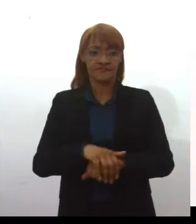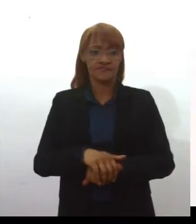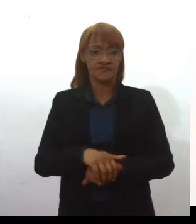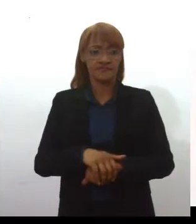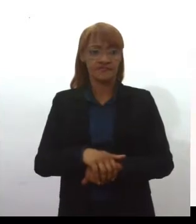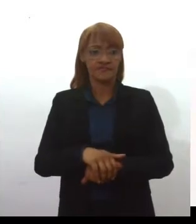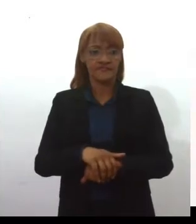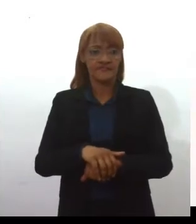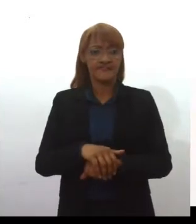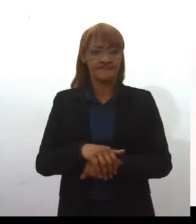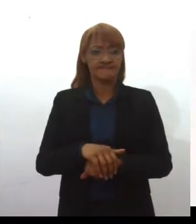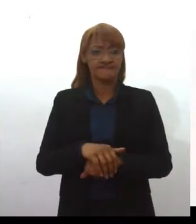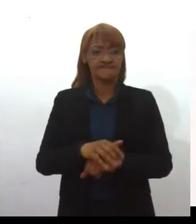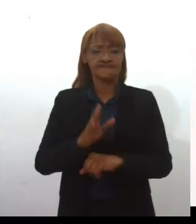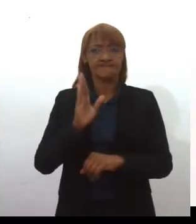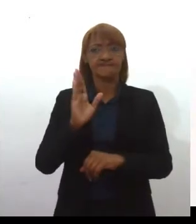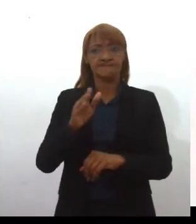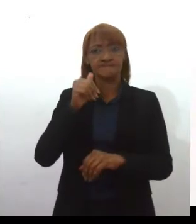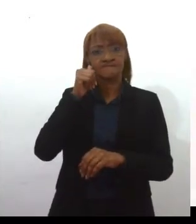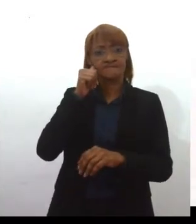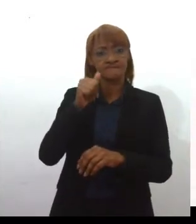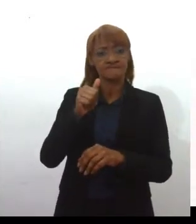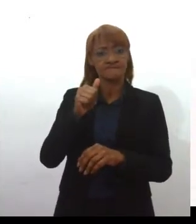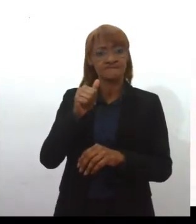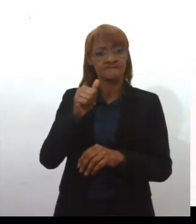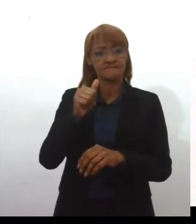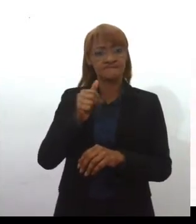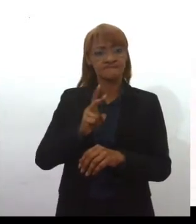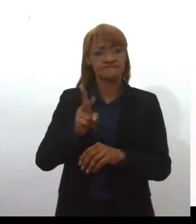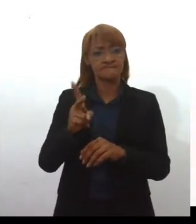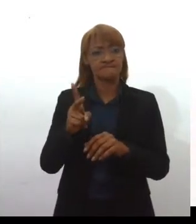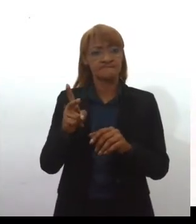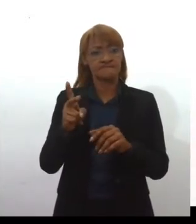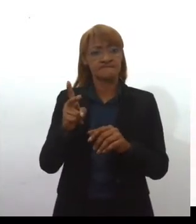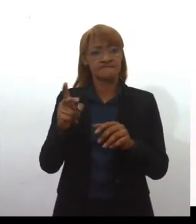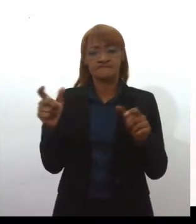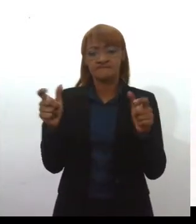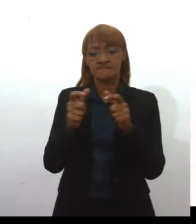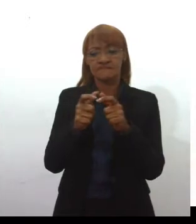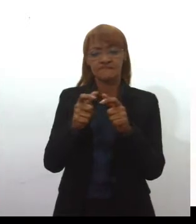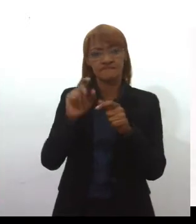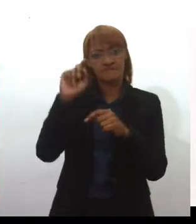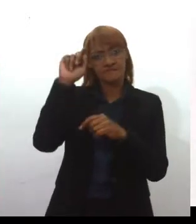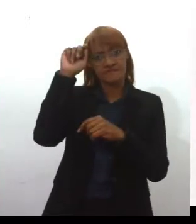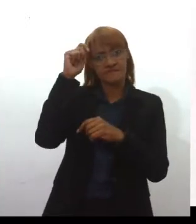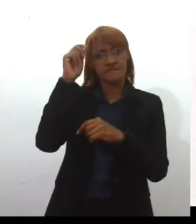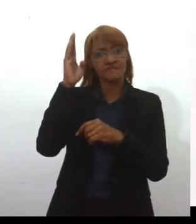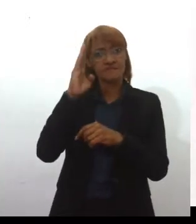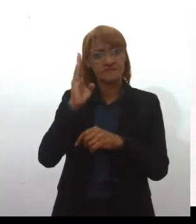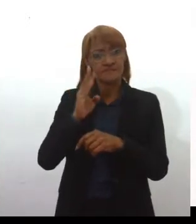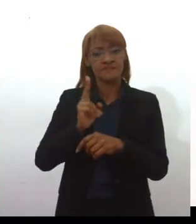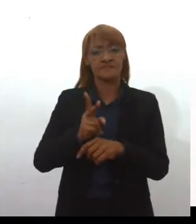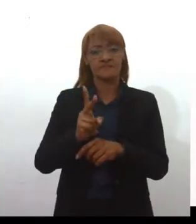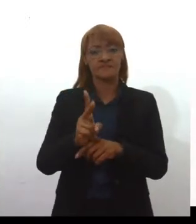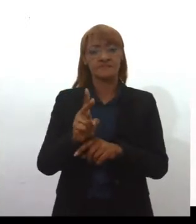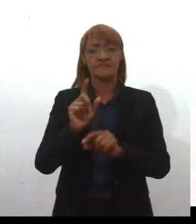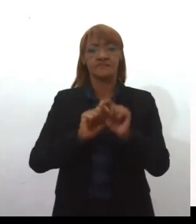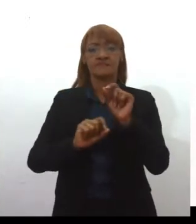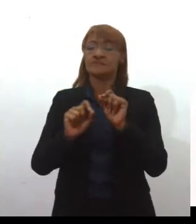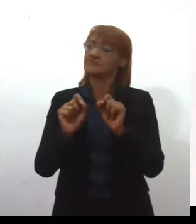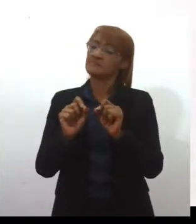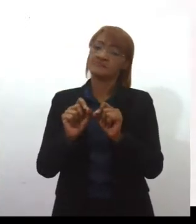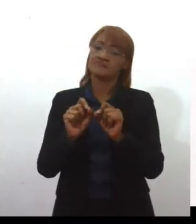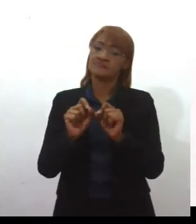de minoria negra e que continua sendo um estado de minoria negra no Brasil, né? Um estado extremamente